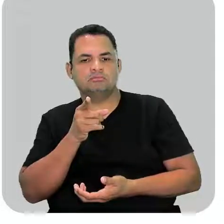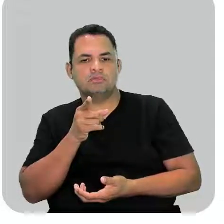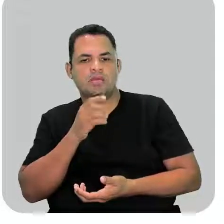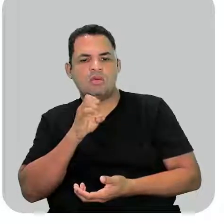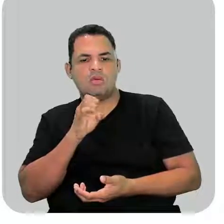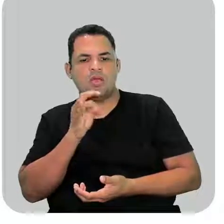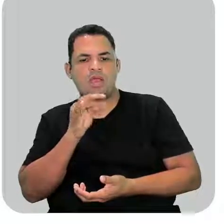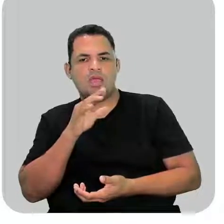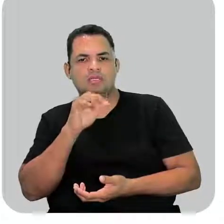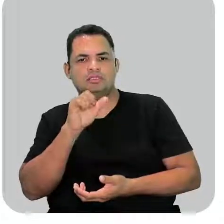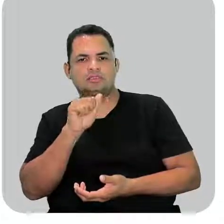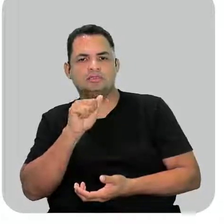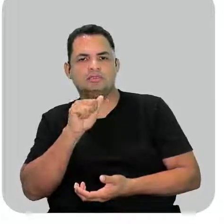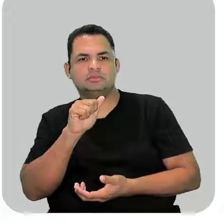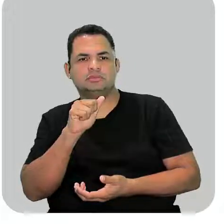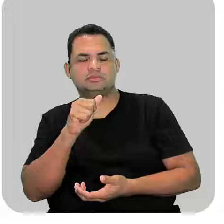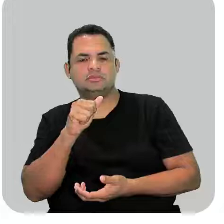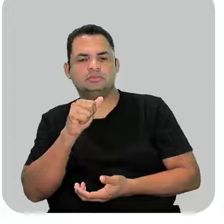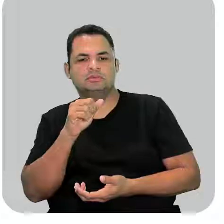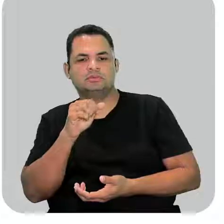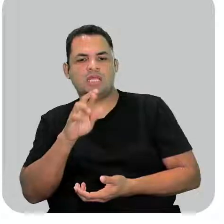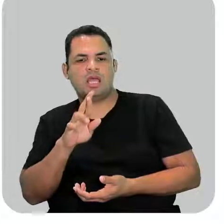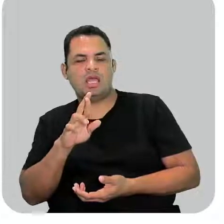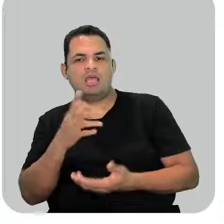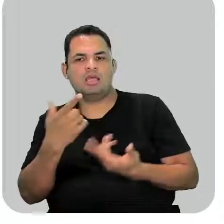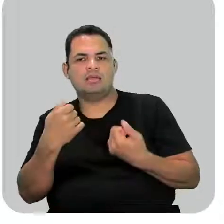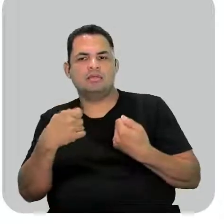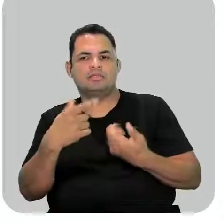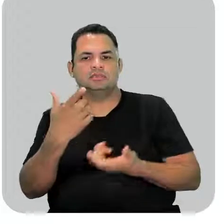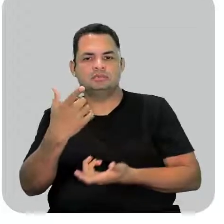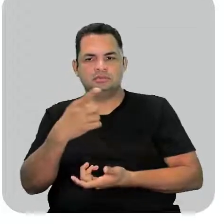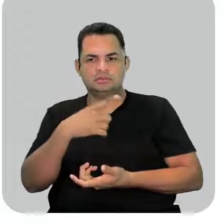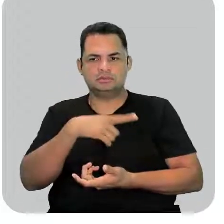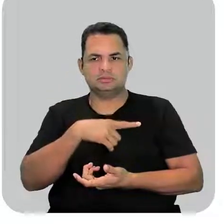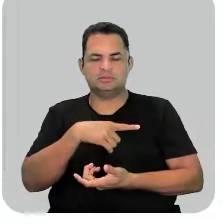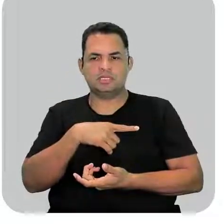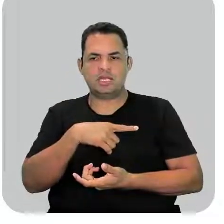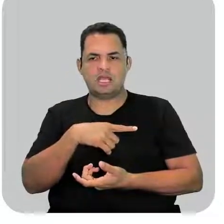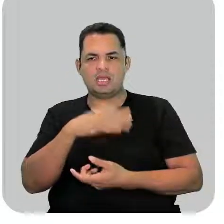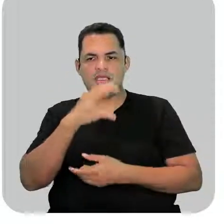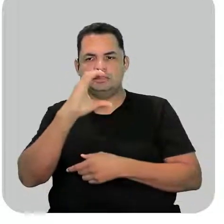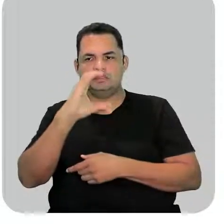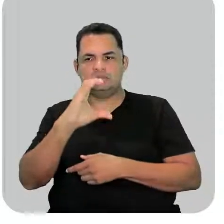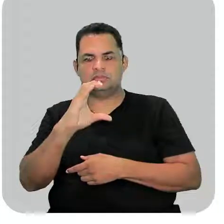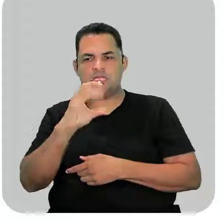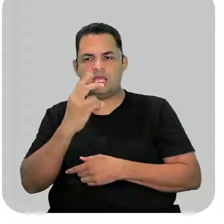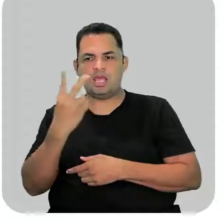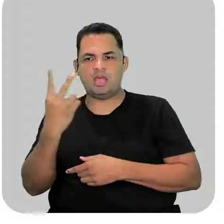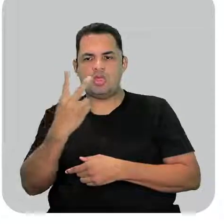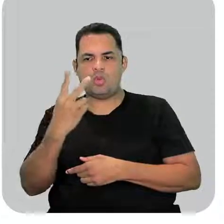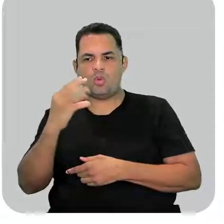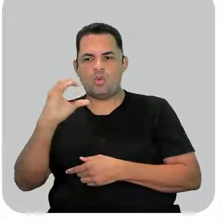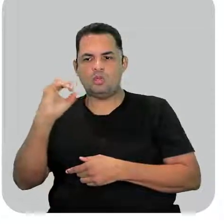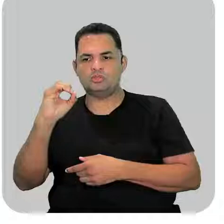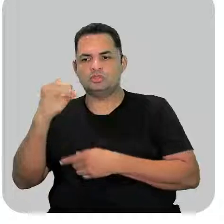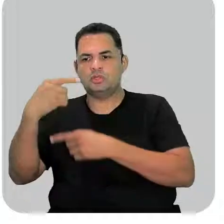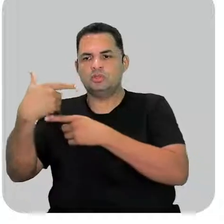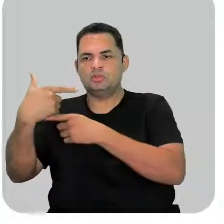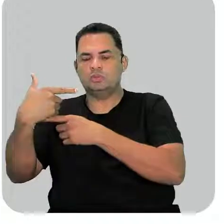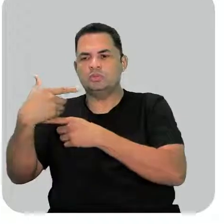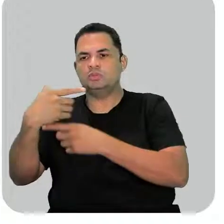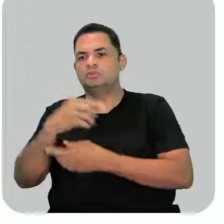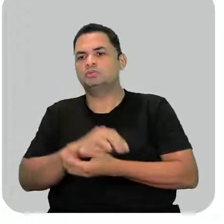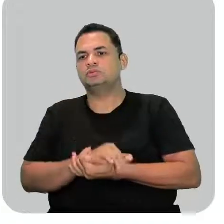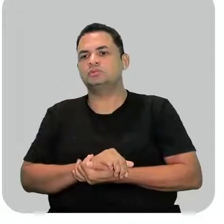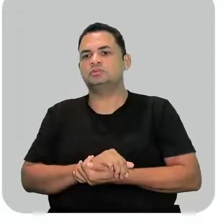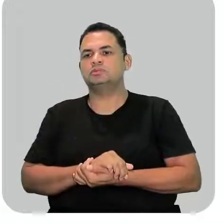éster, nós teríamos que ter essa situação aqui, Ser dupla oxigênio e aqui, ó, ter